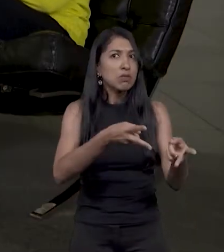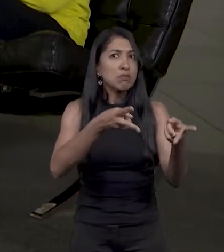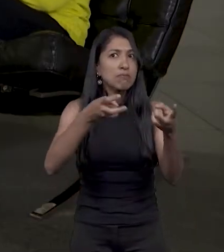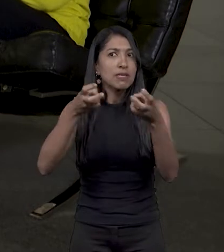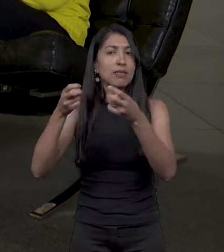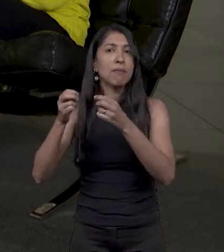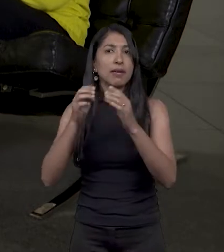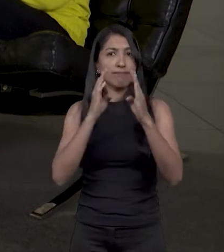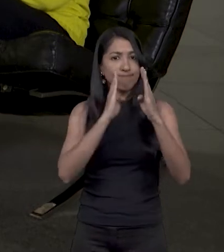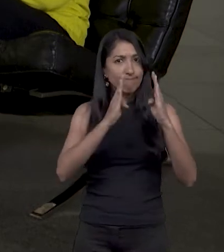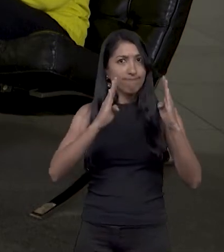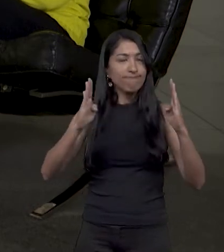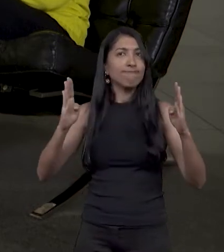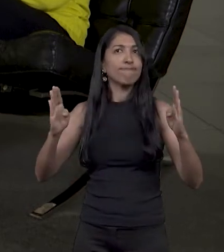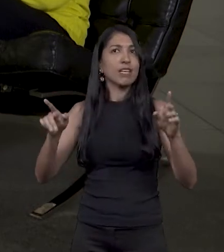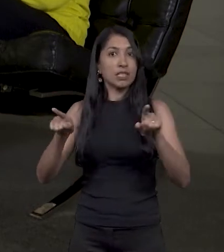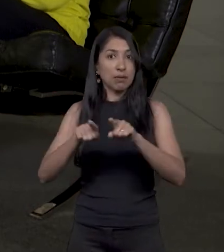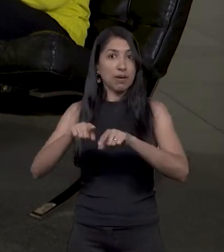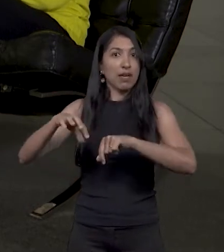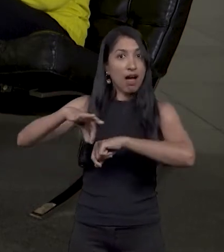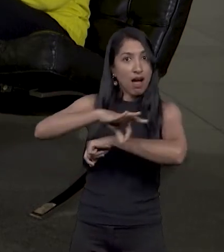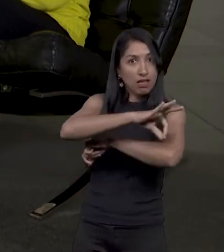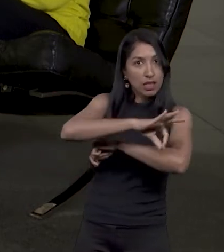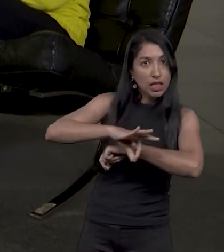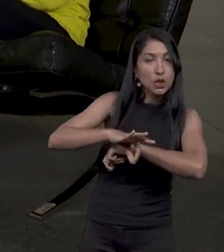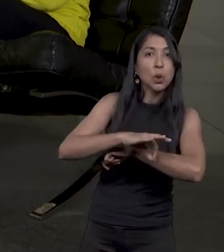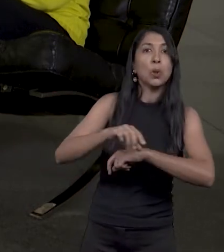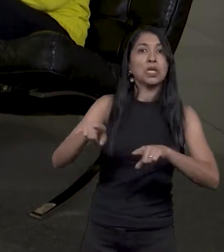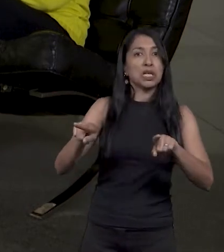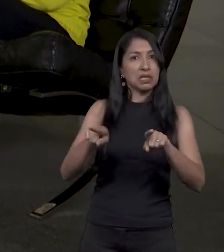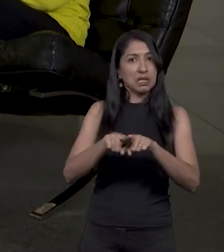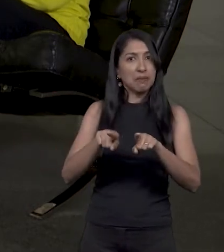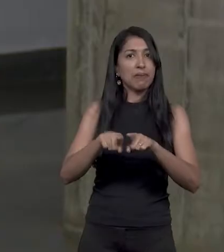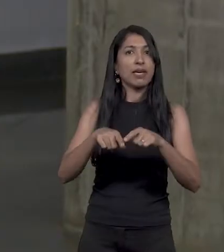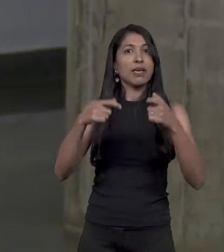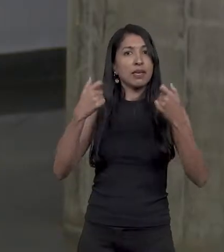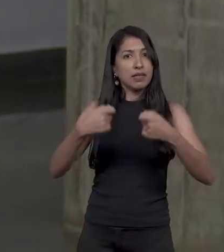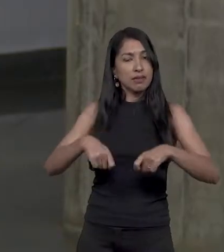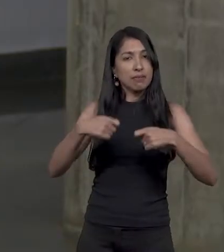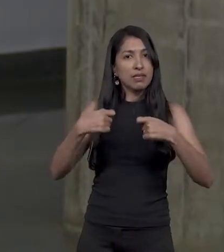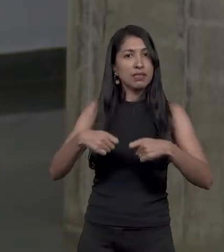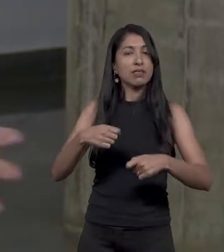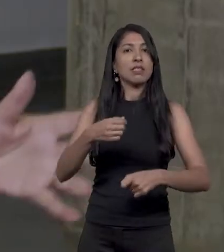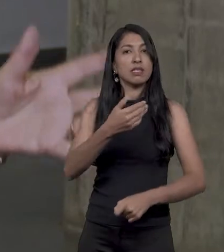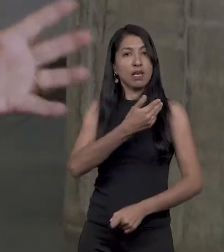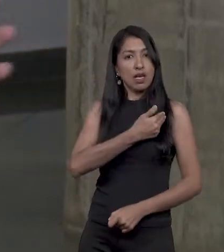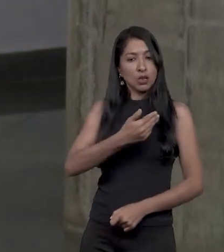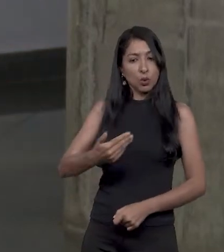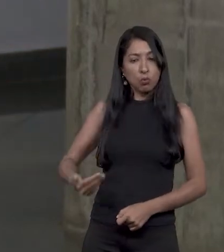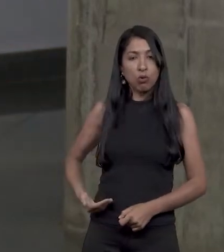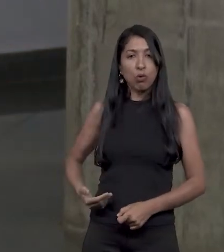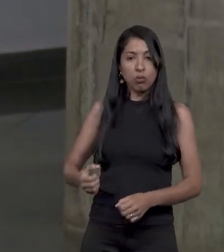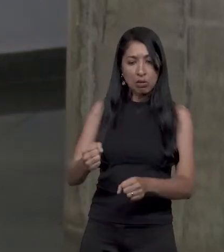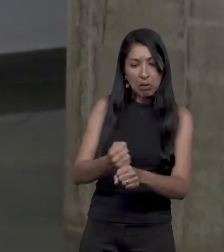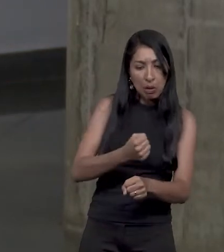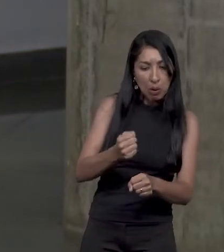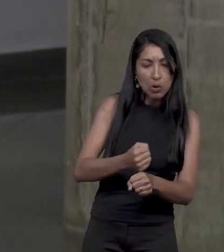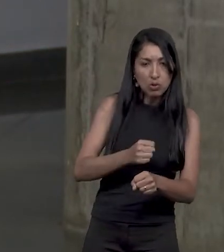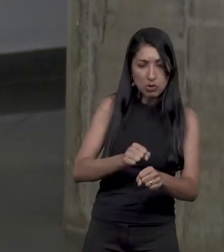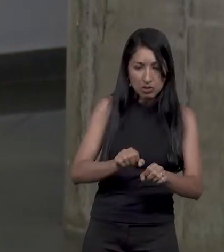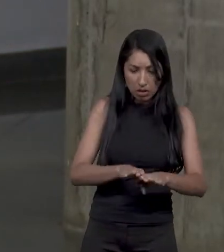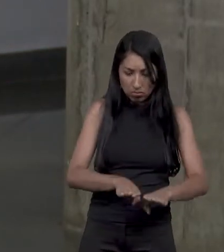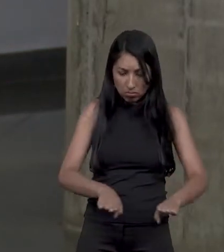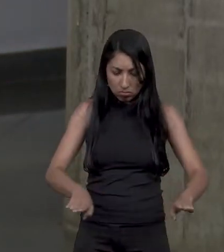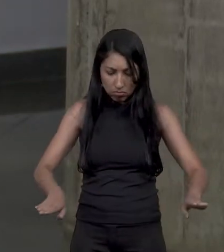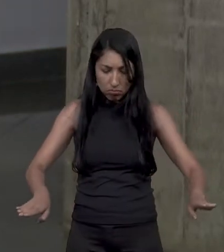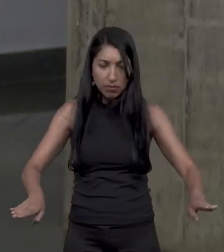a arquitetônica, que depende do poder público, arrumar uma calçada, alguma coisa, mas